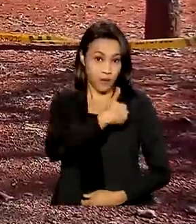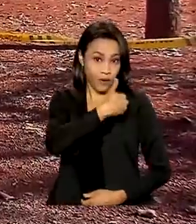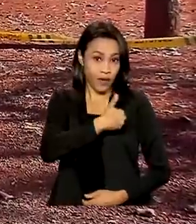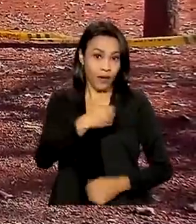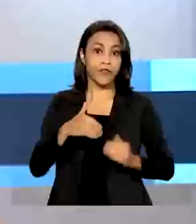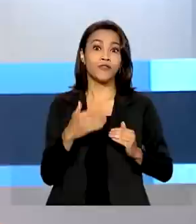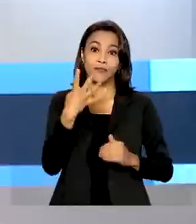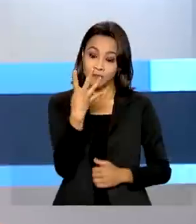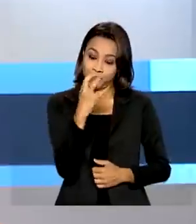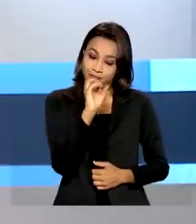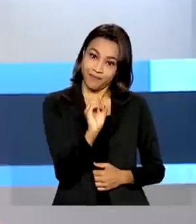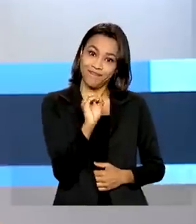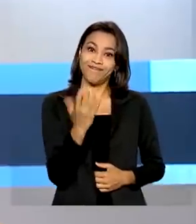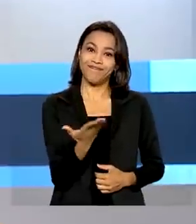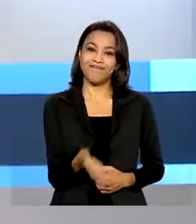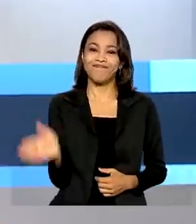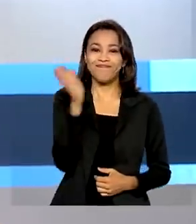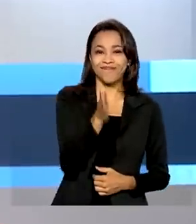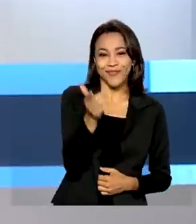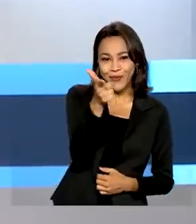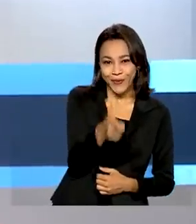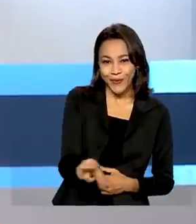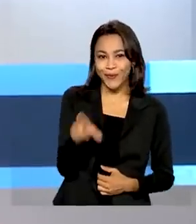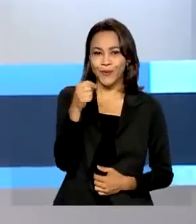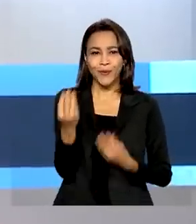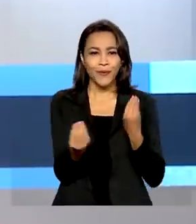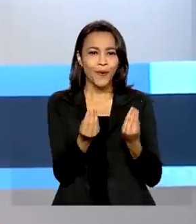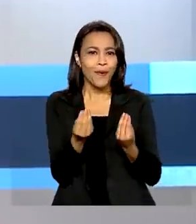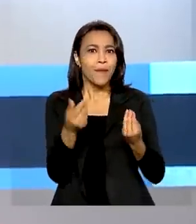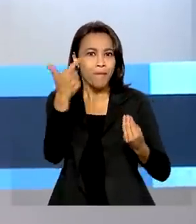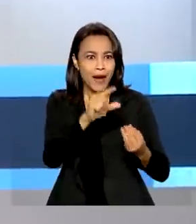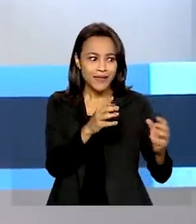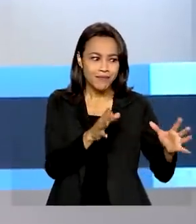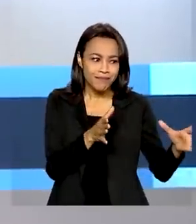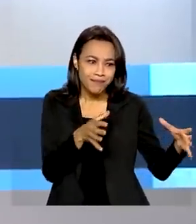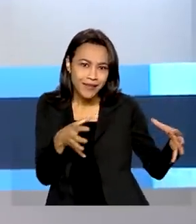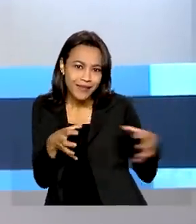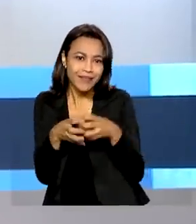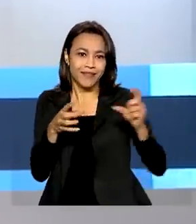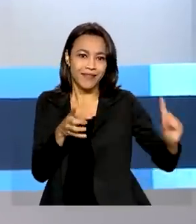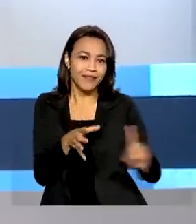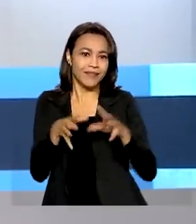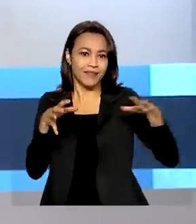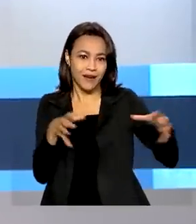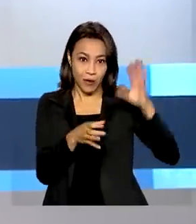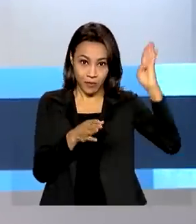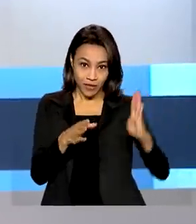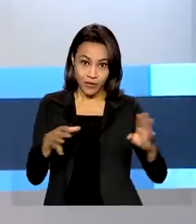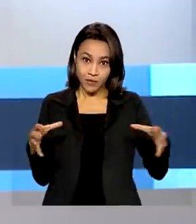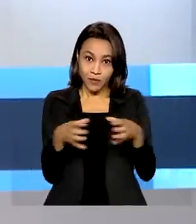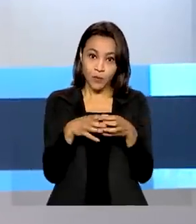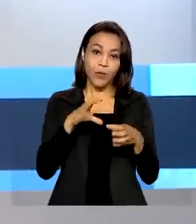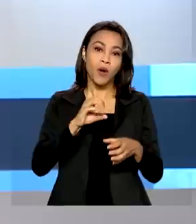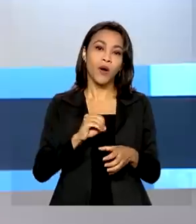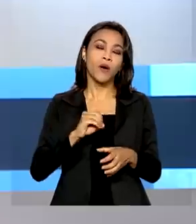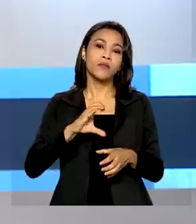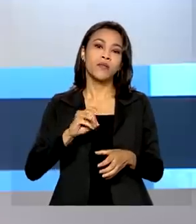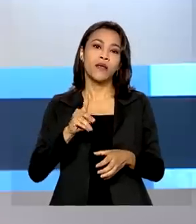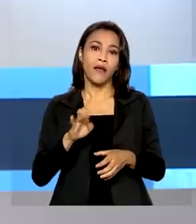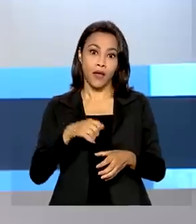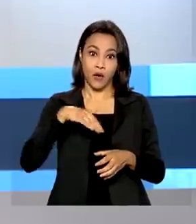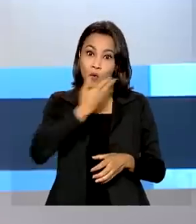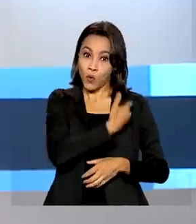40 anos. Mais um passo para entrar na OCDE. De olho em uma vaga na organização, o governo federal realiza